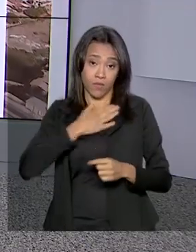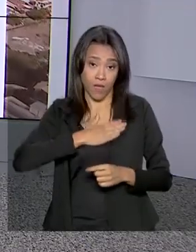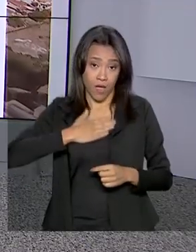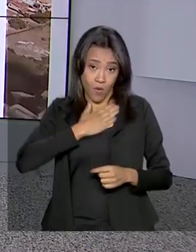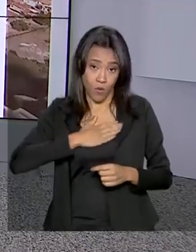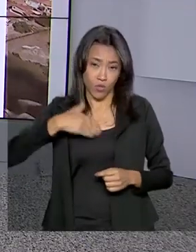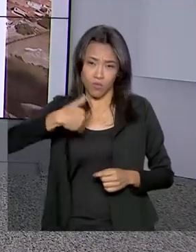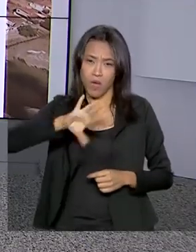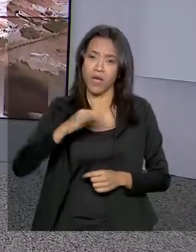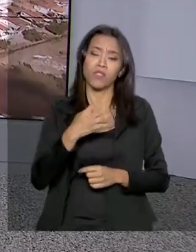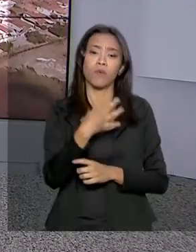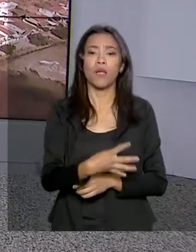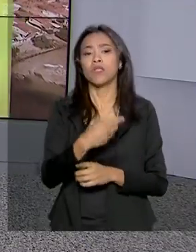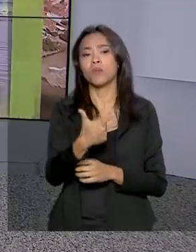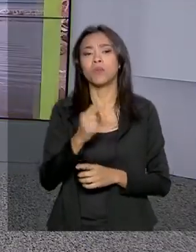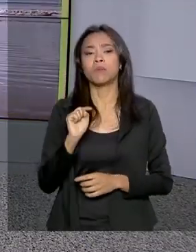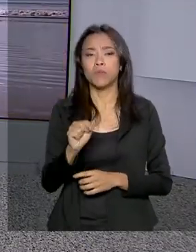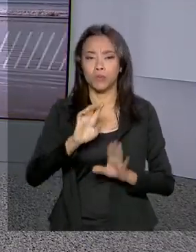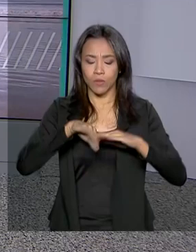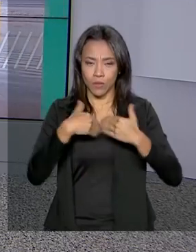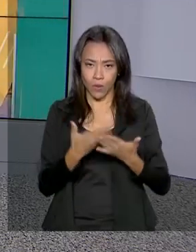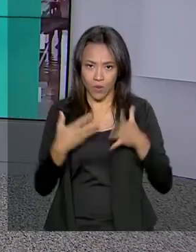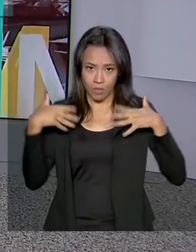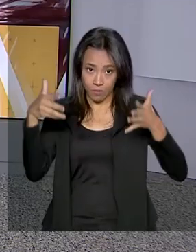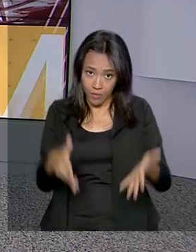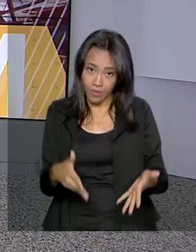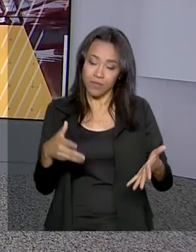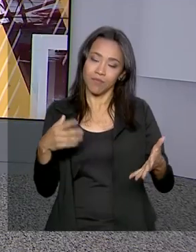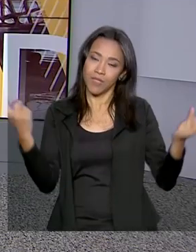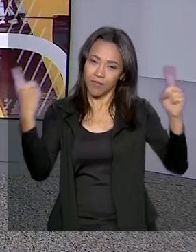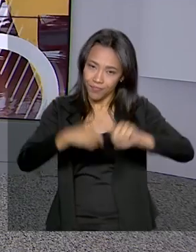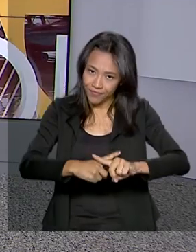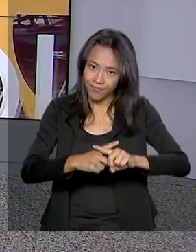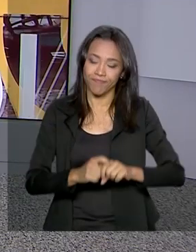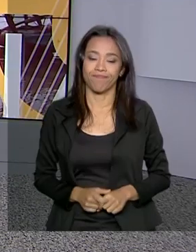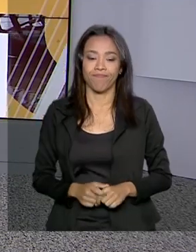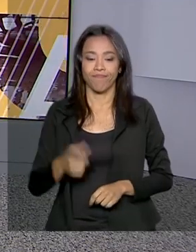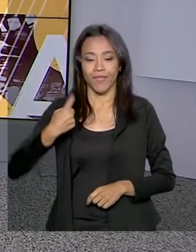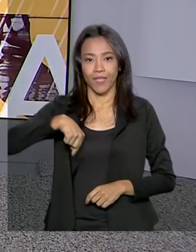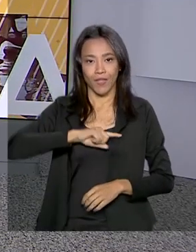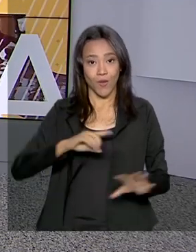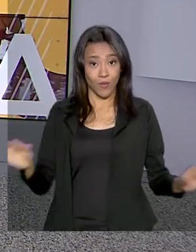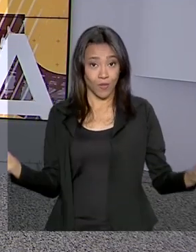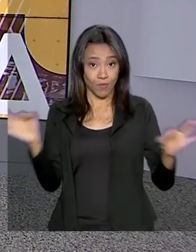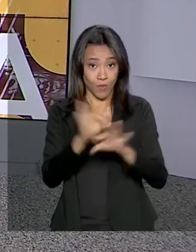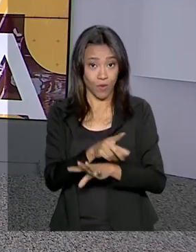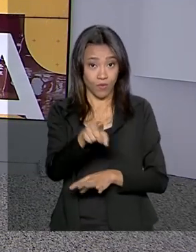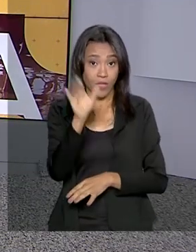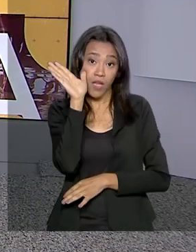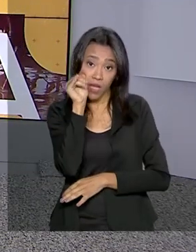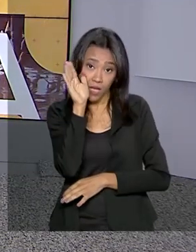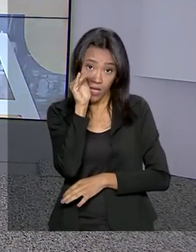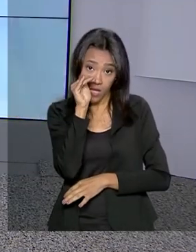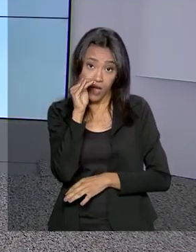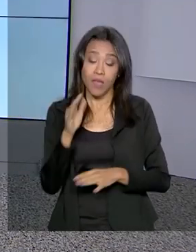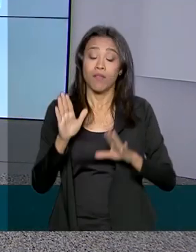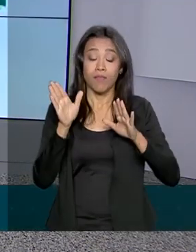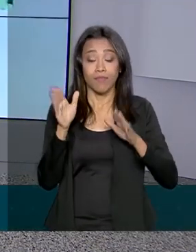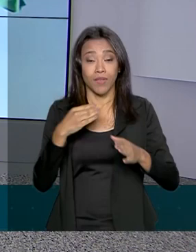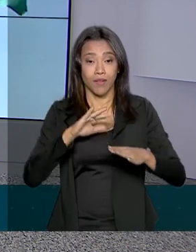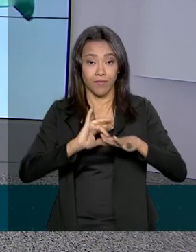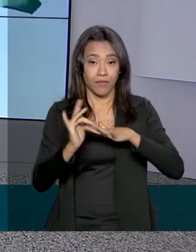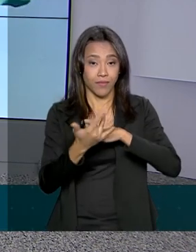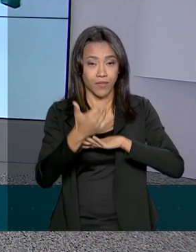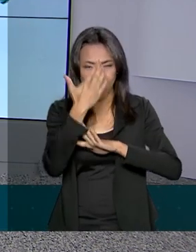mil escolas participam desta competição. A gente fica por aqui. Nos acompanhe também pelas redes sociais. Muito